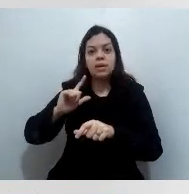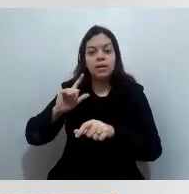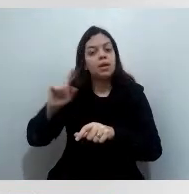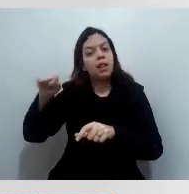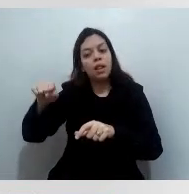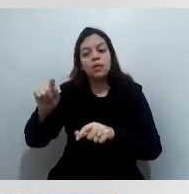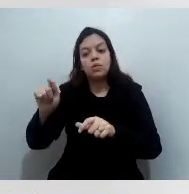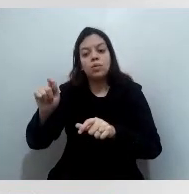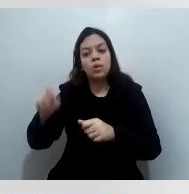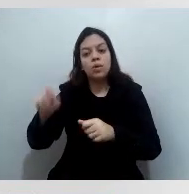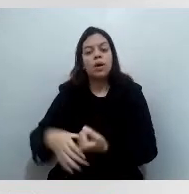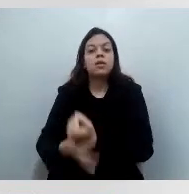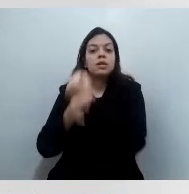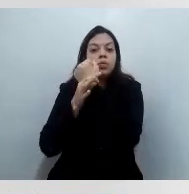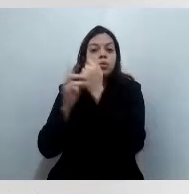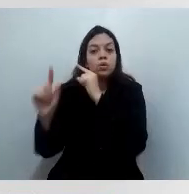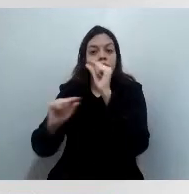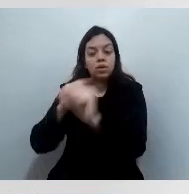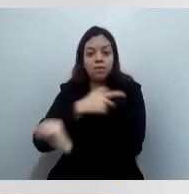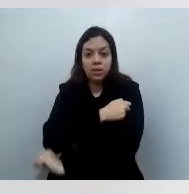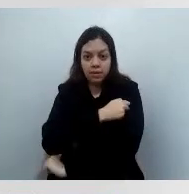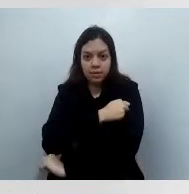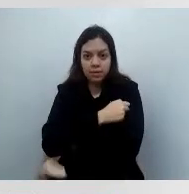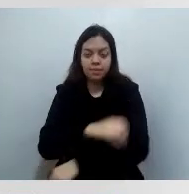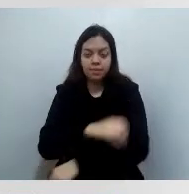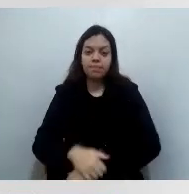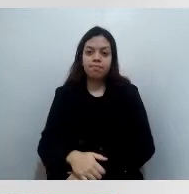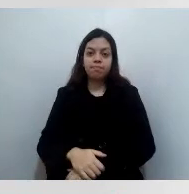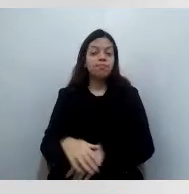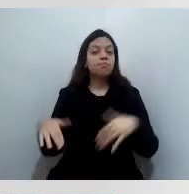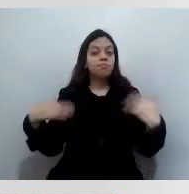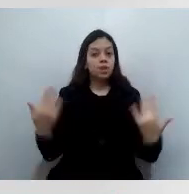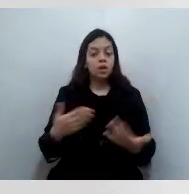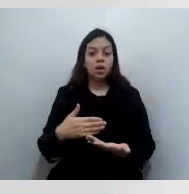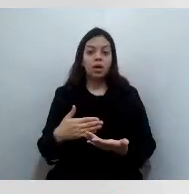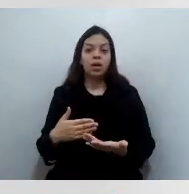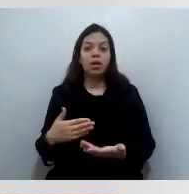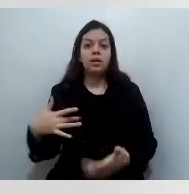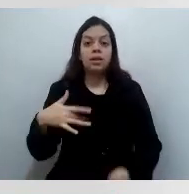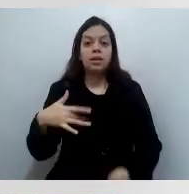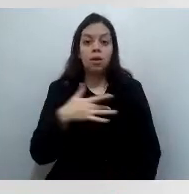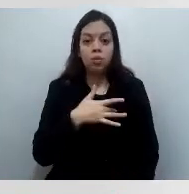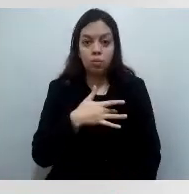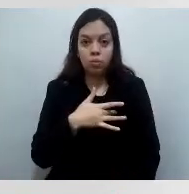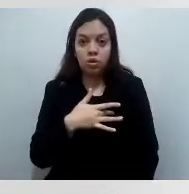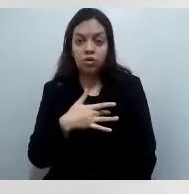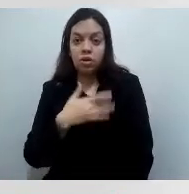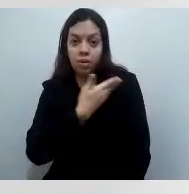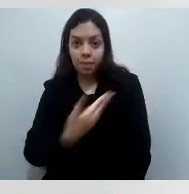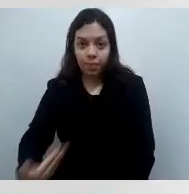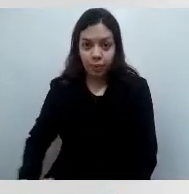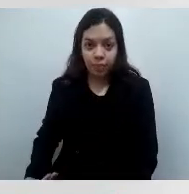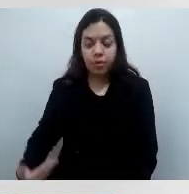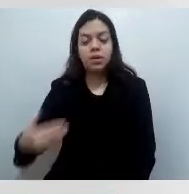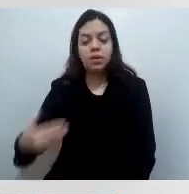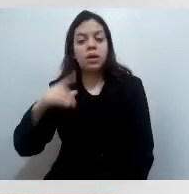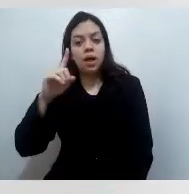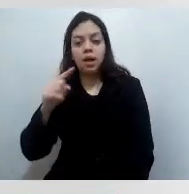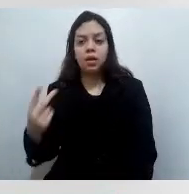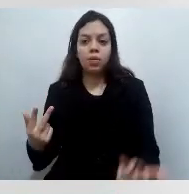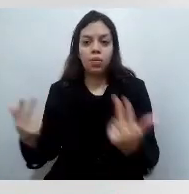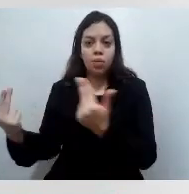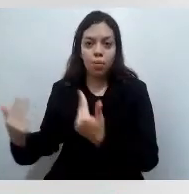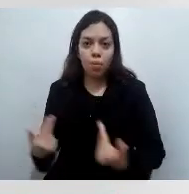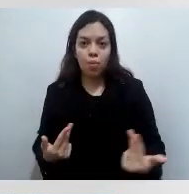setor público, a situação também é muito fácil, porque, de modo geral, as unidades já têm o